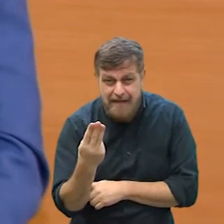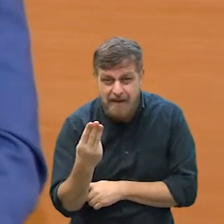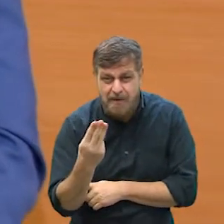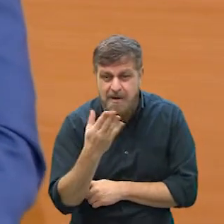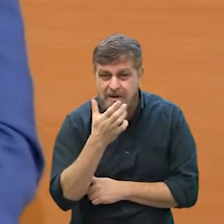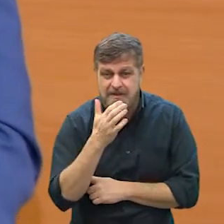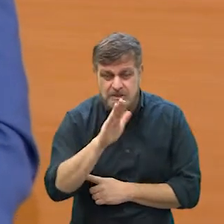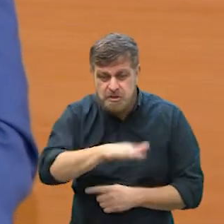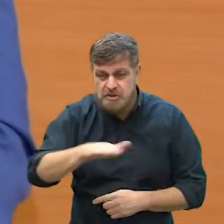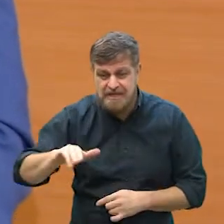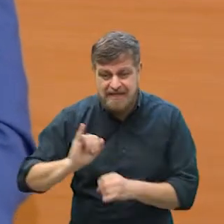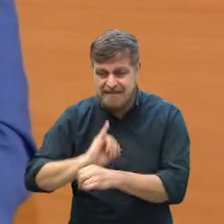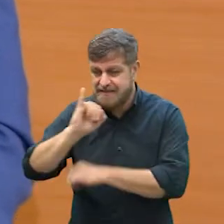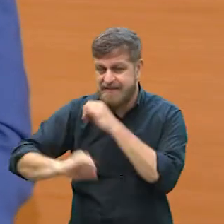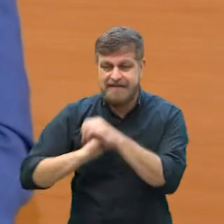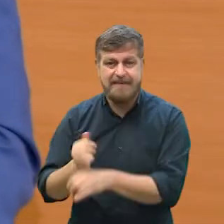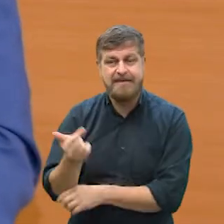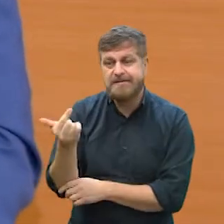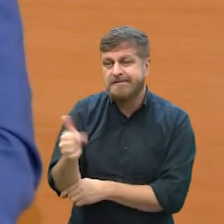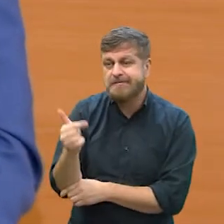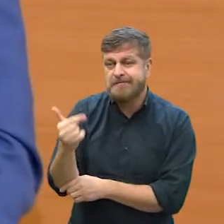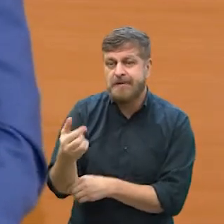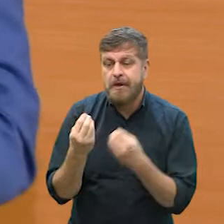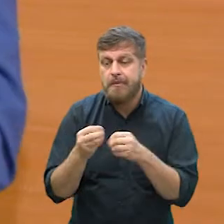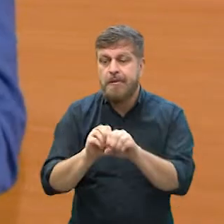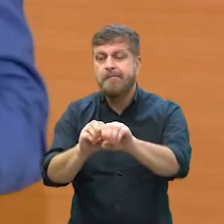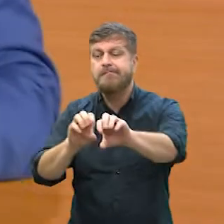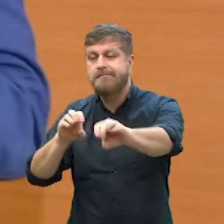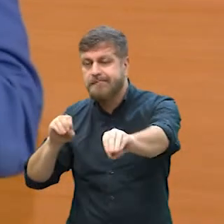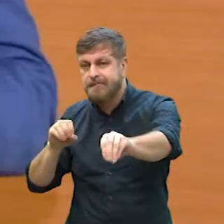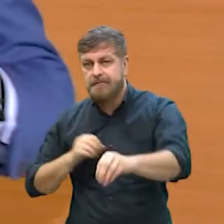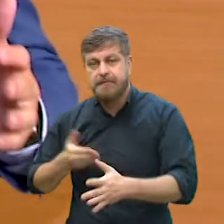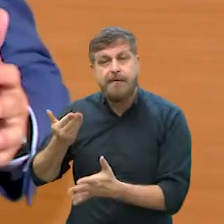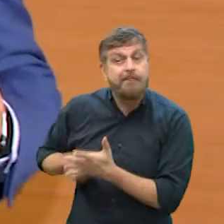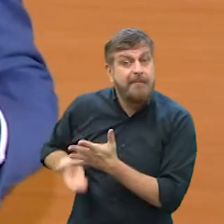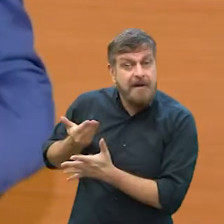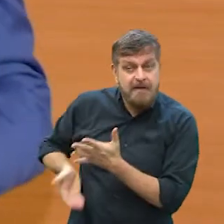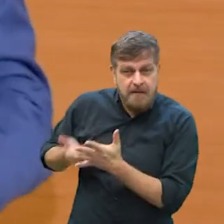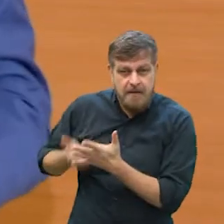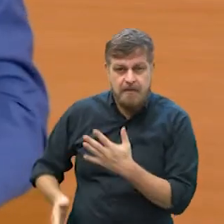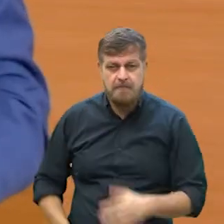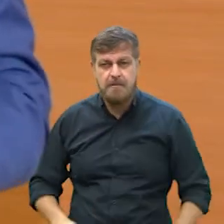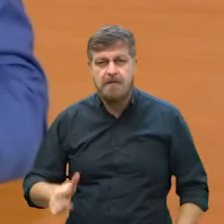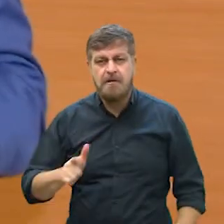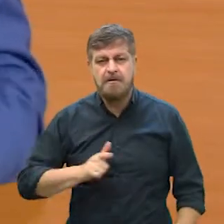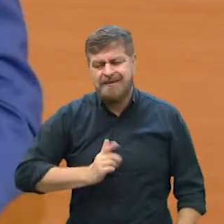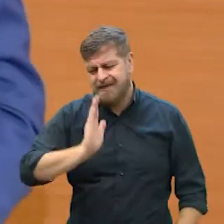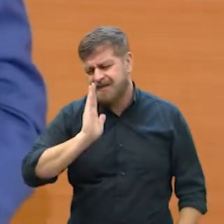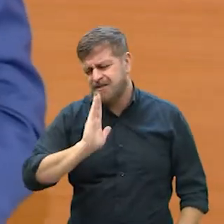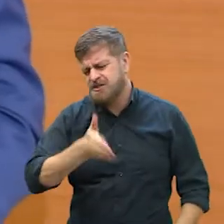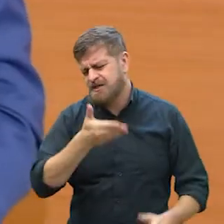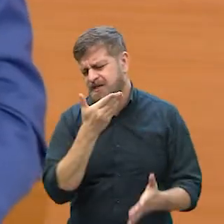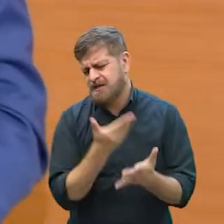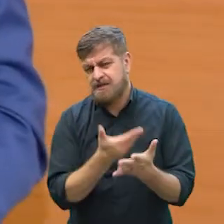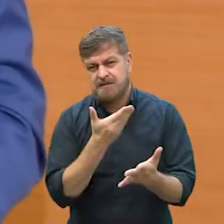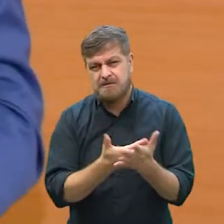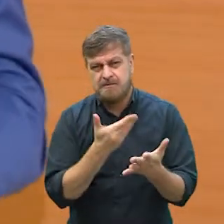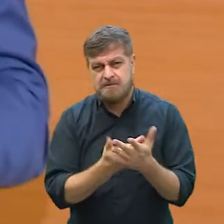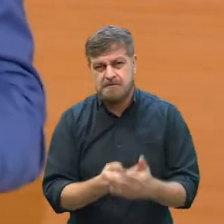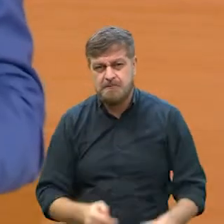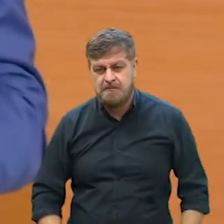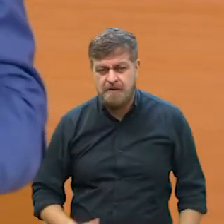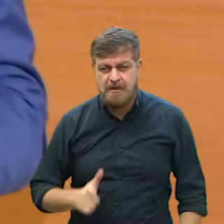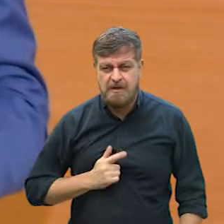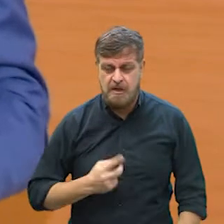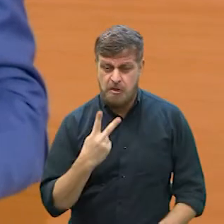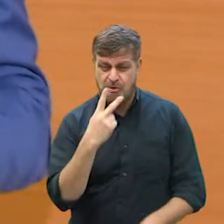crianças no Brasil não têm acesso à internet, ou seja, perderam. A gente já tem estudos de que esse